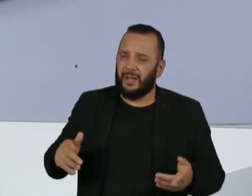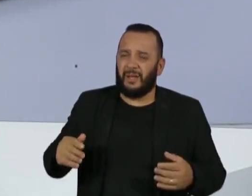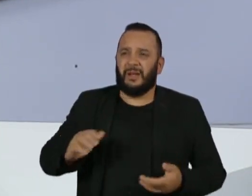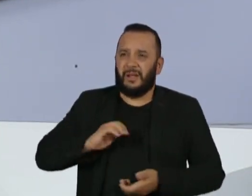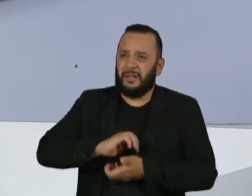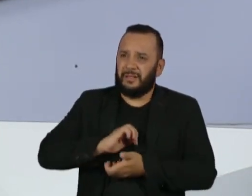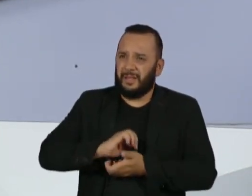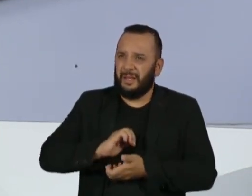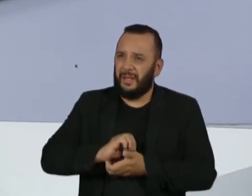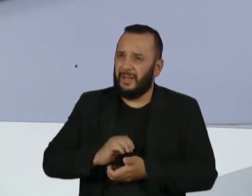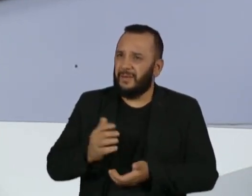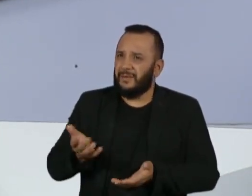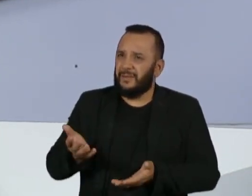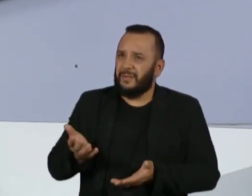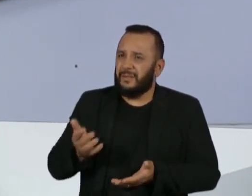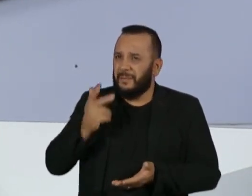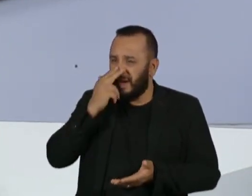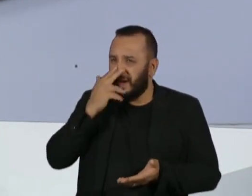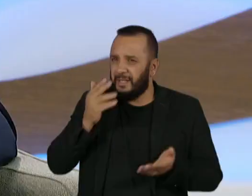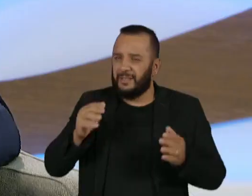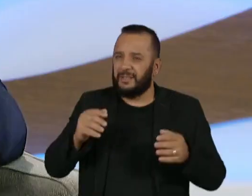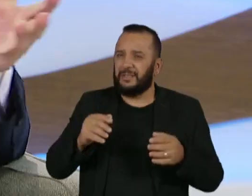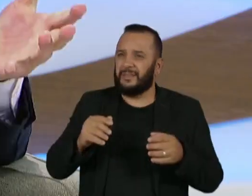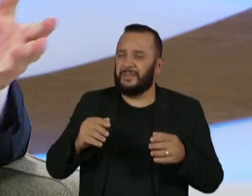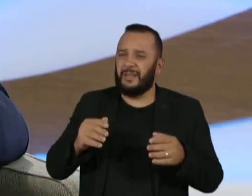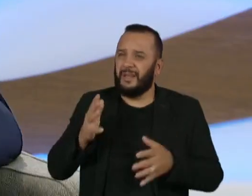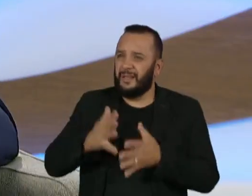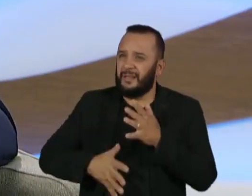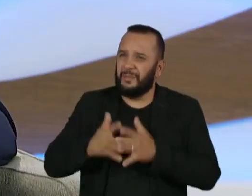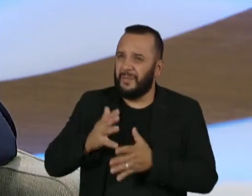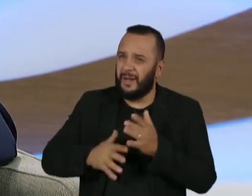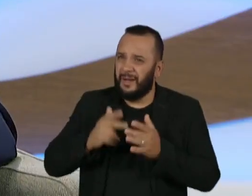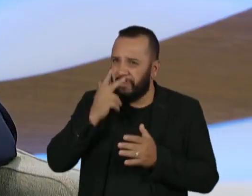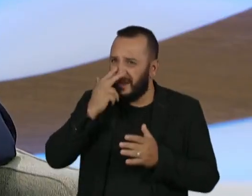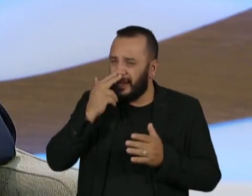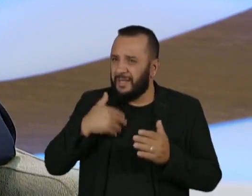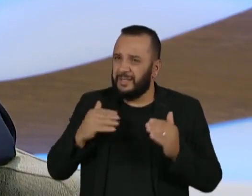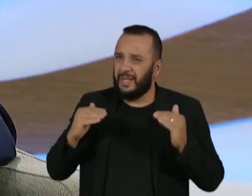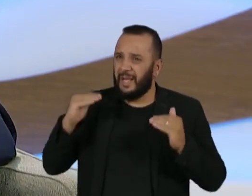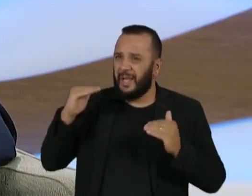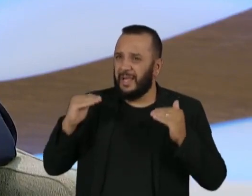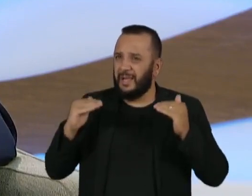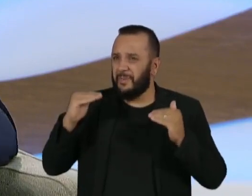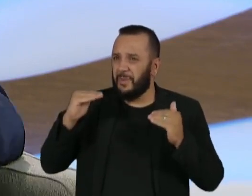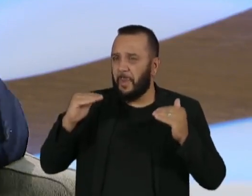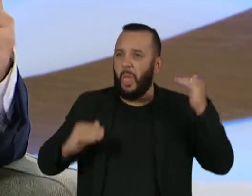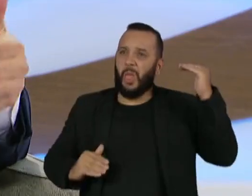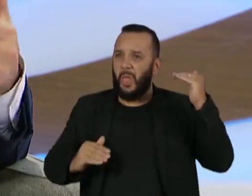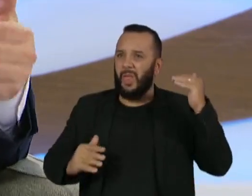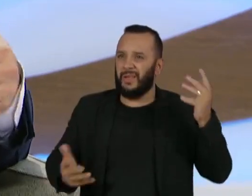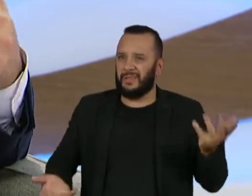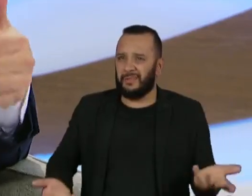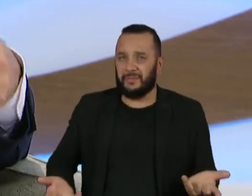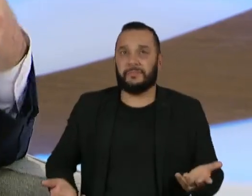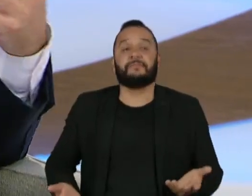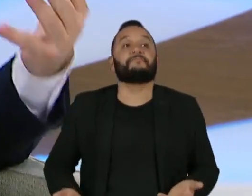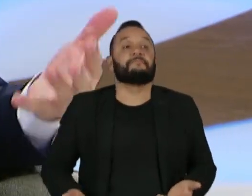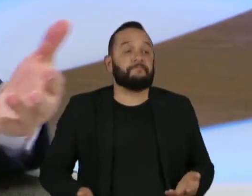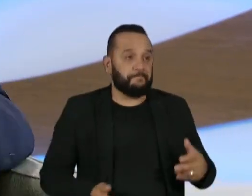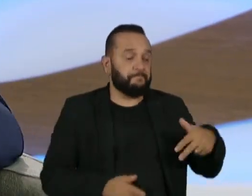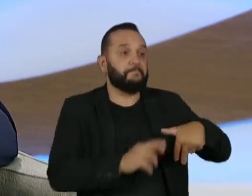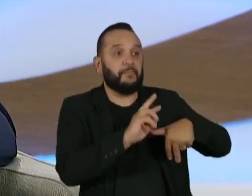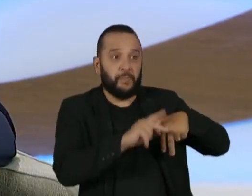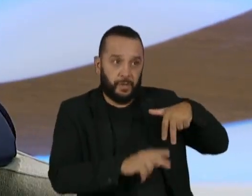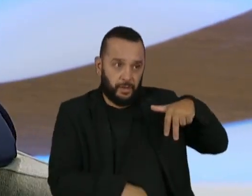sensibilidade nas definições da Suprema Corte? Eu acho que, com certeza, a questão de gênero é uma questão que